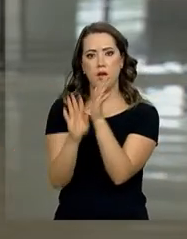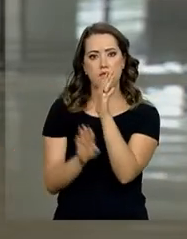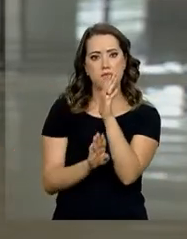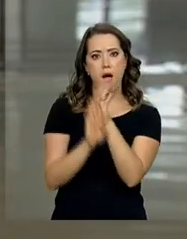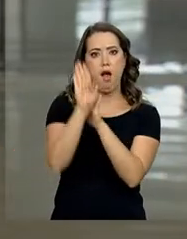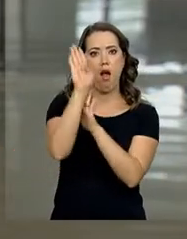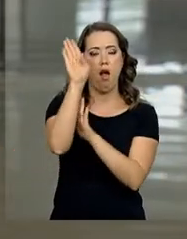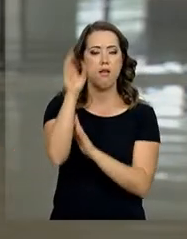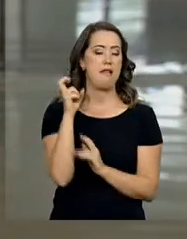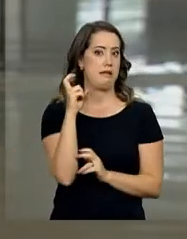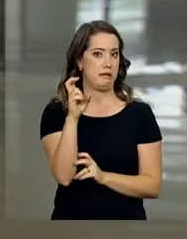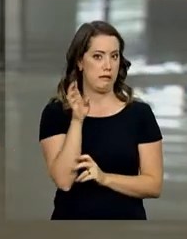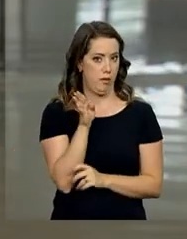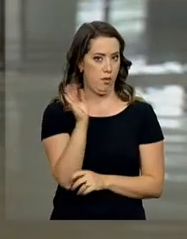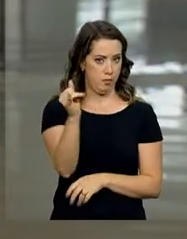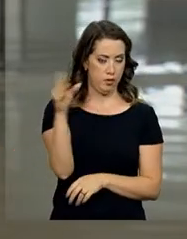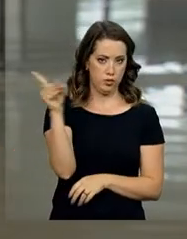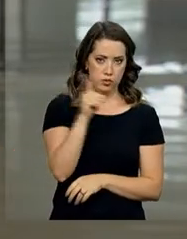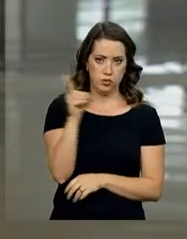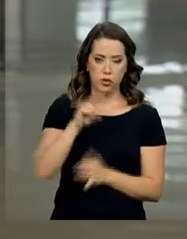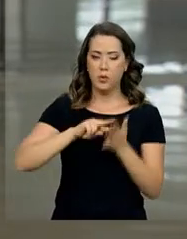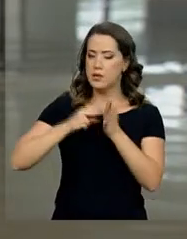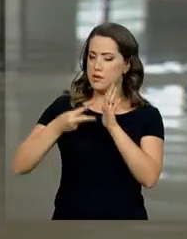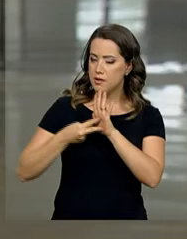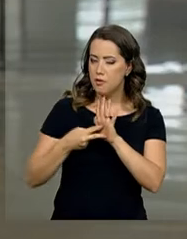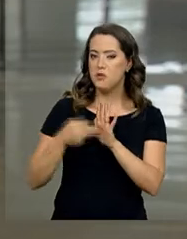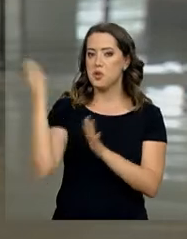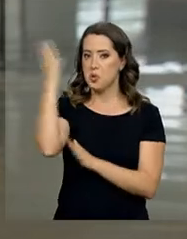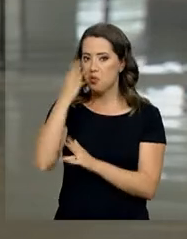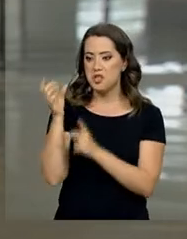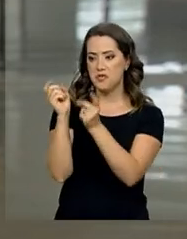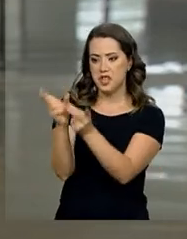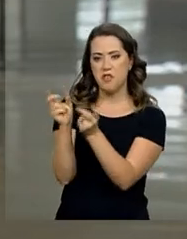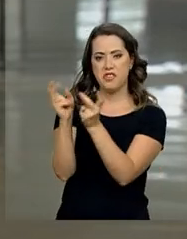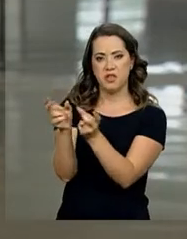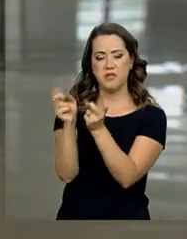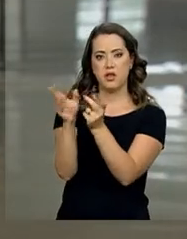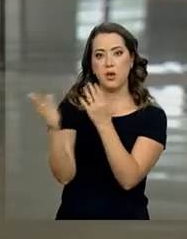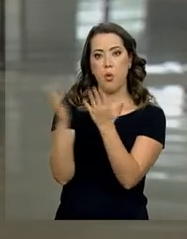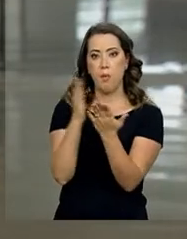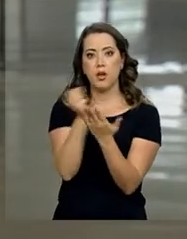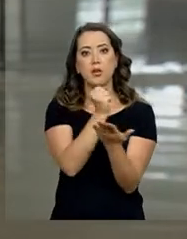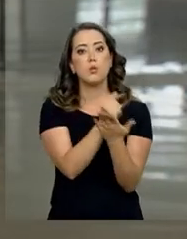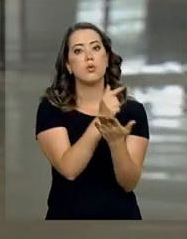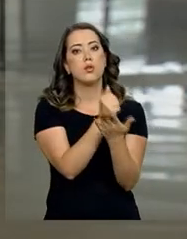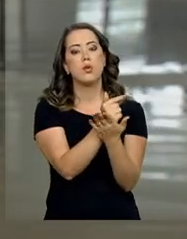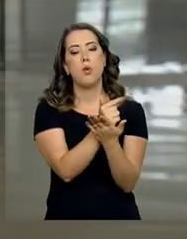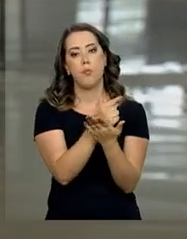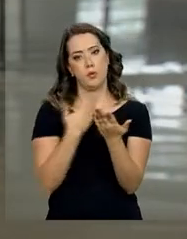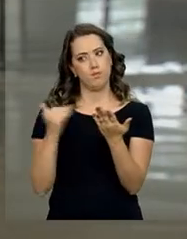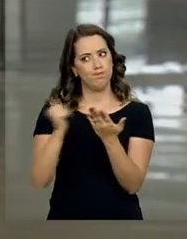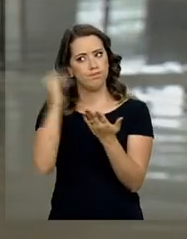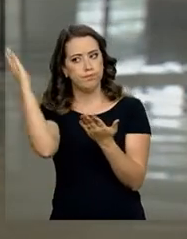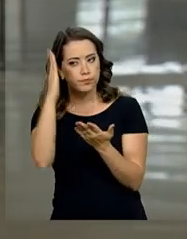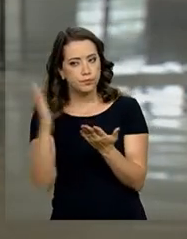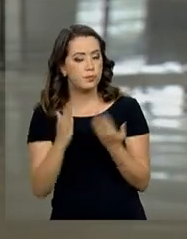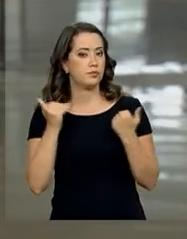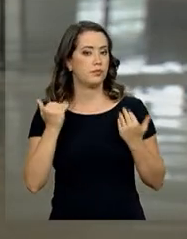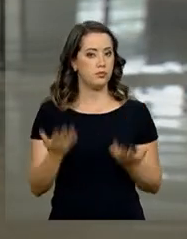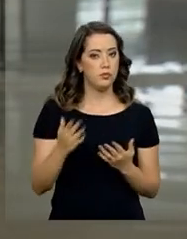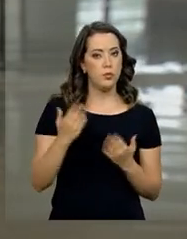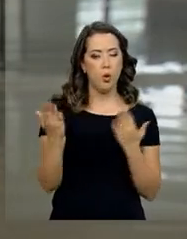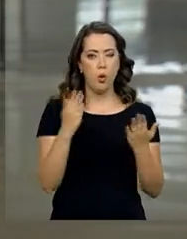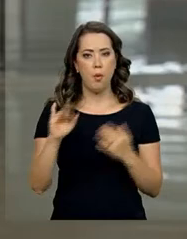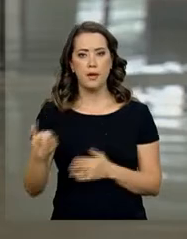significa que o Brasil vendeu mais do que comprou produtos de outros países. Bom, de janeiro até